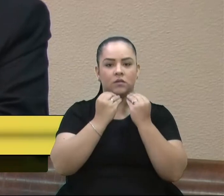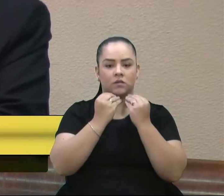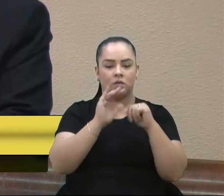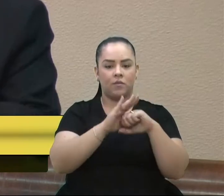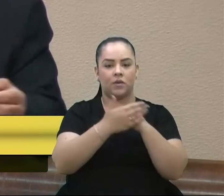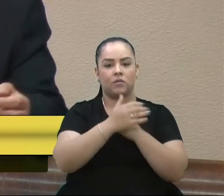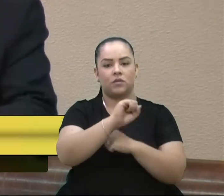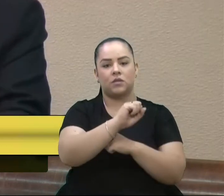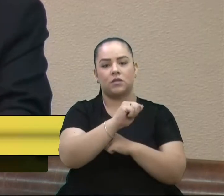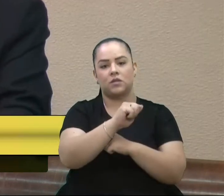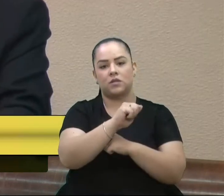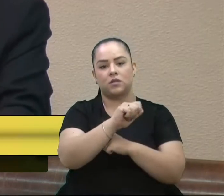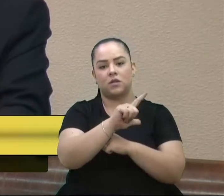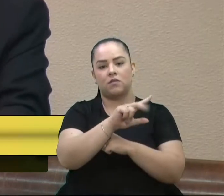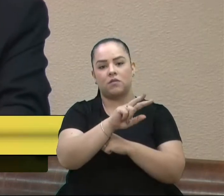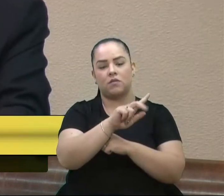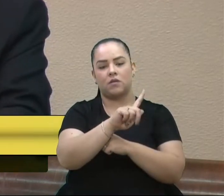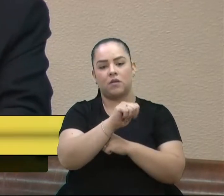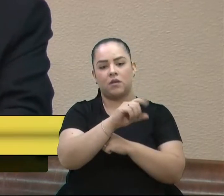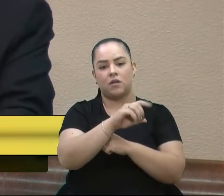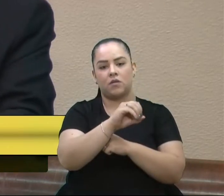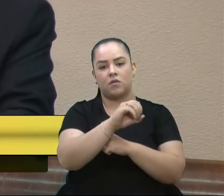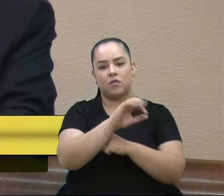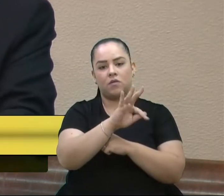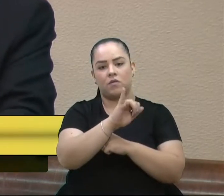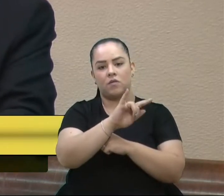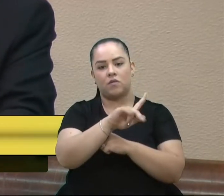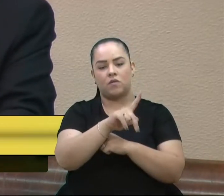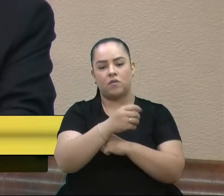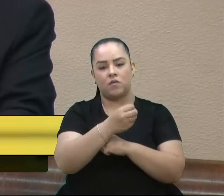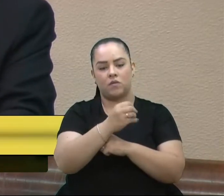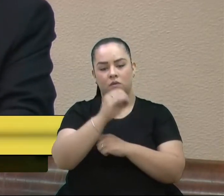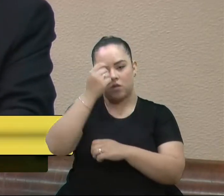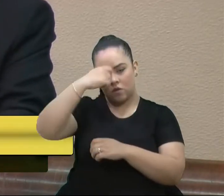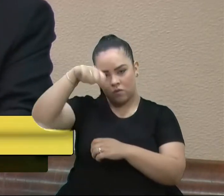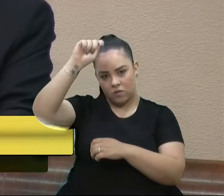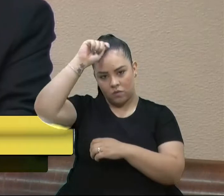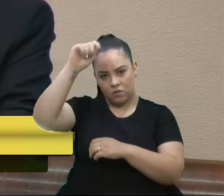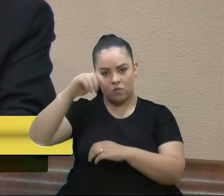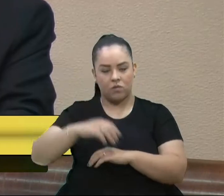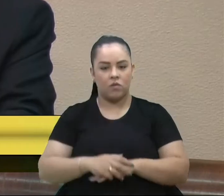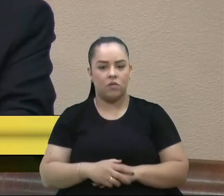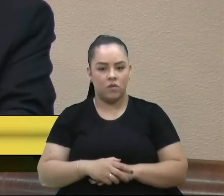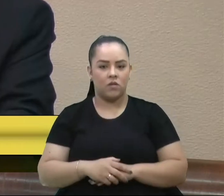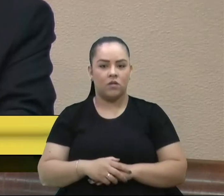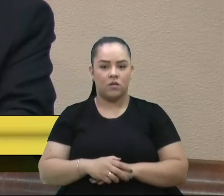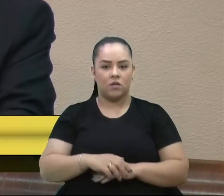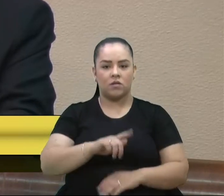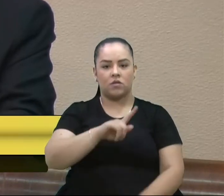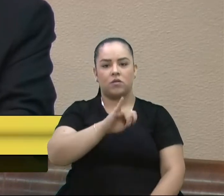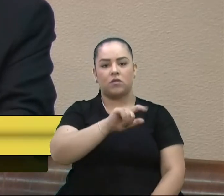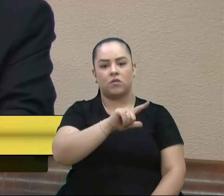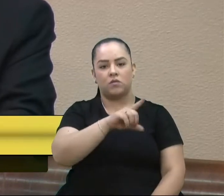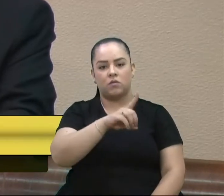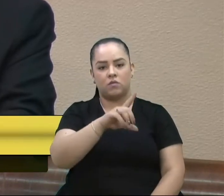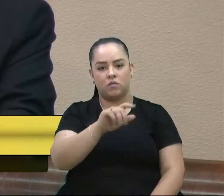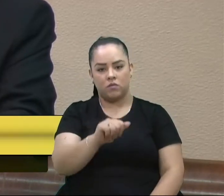Salgado Filho, do Bar Ux, em frente à Reitoria, a Gildas Estética Animal, a Sermento Leite,